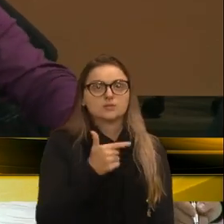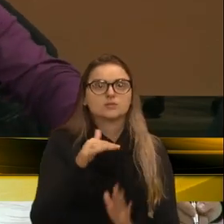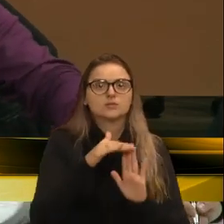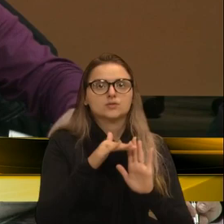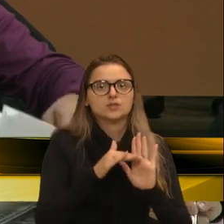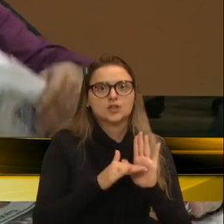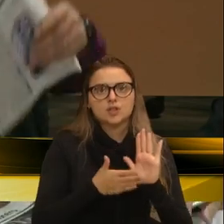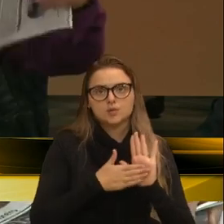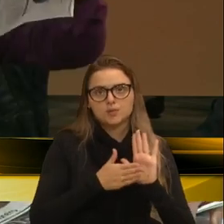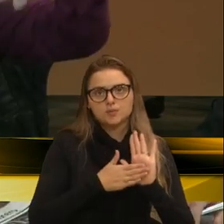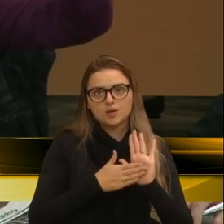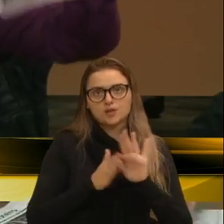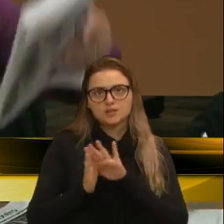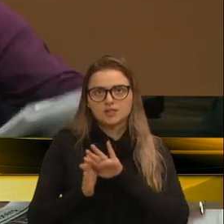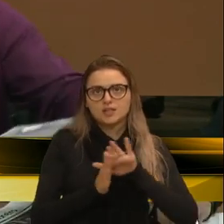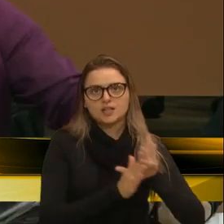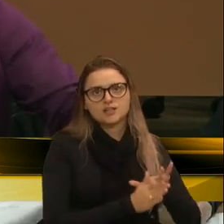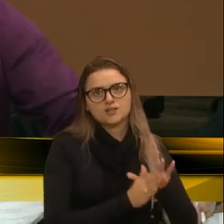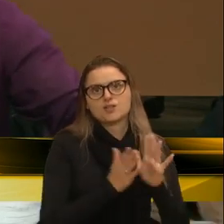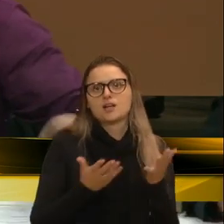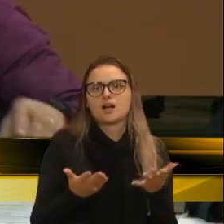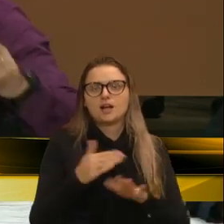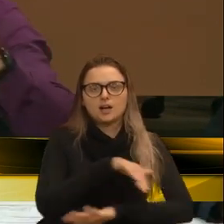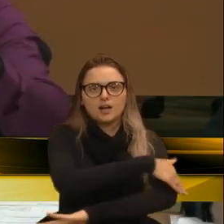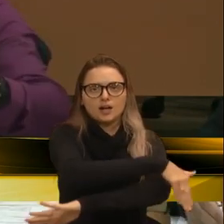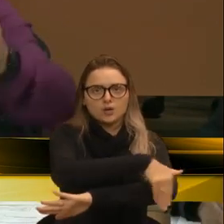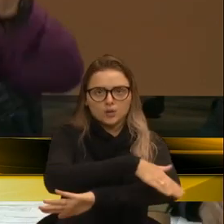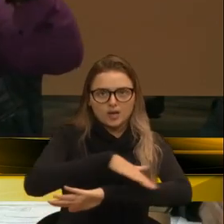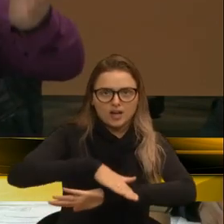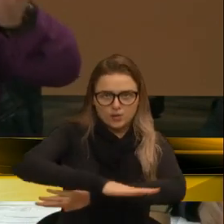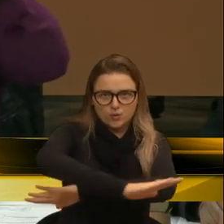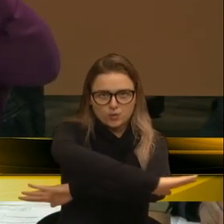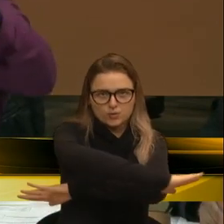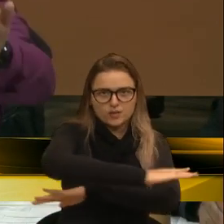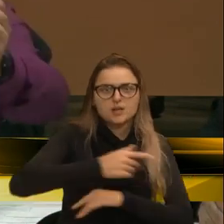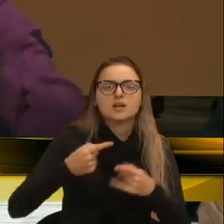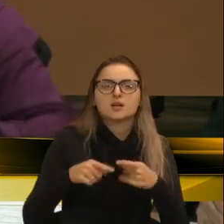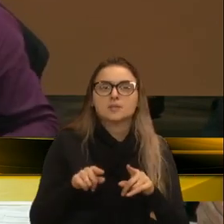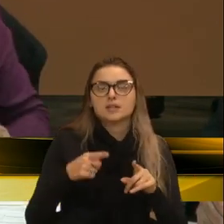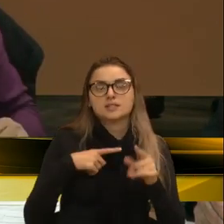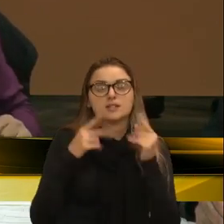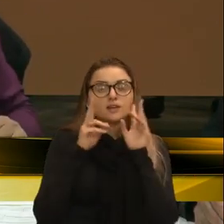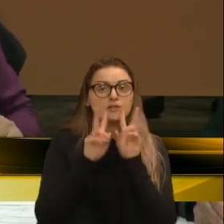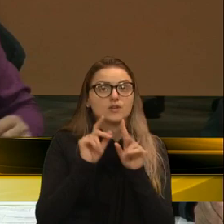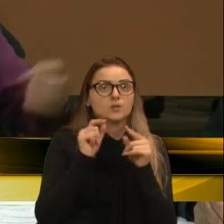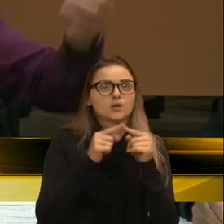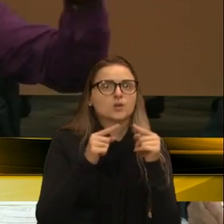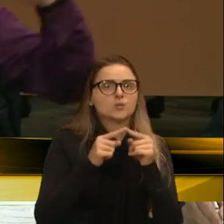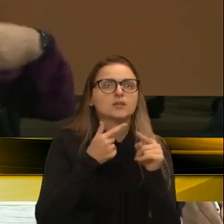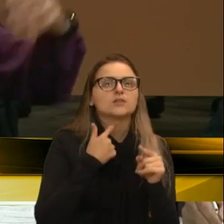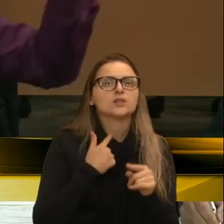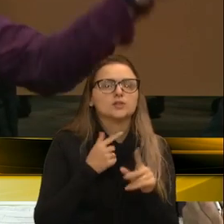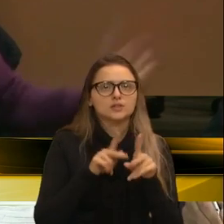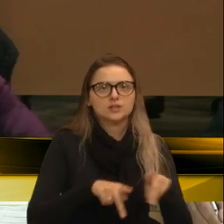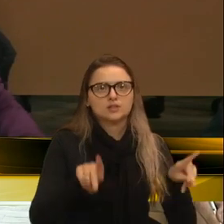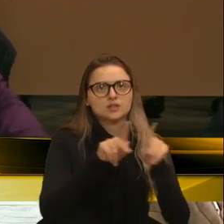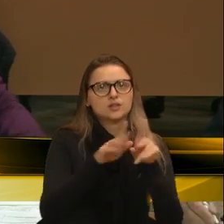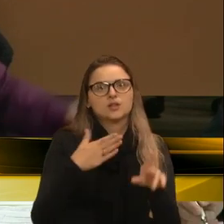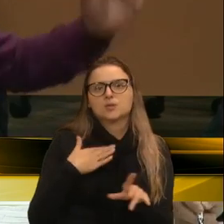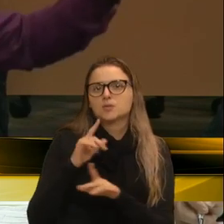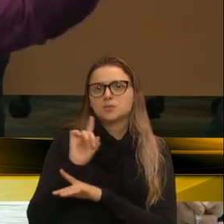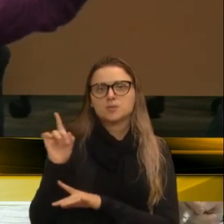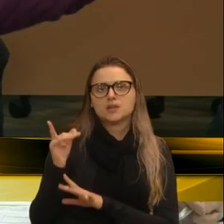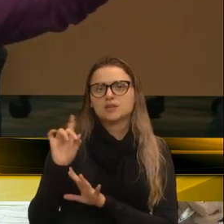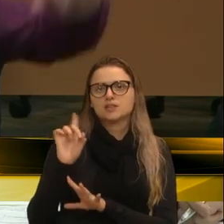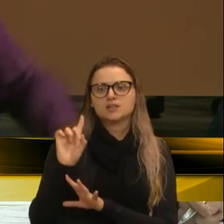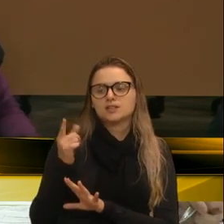dele que ia tirar a curva do Tiaca, mas sim que ia dar continuidade a uma vontade da população. Então, comigo não cola isso,